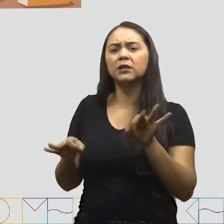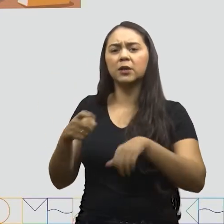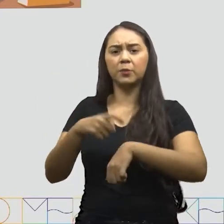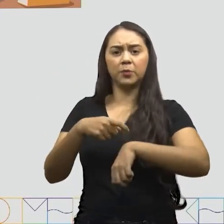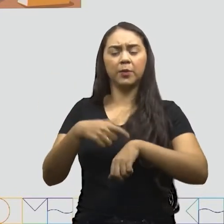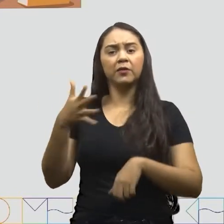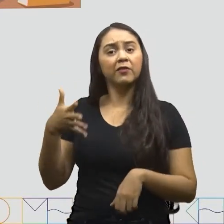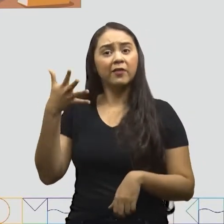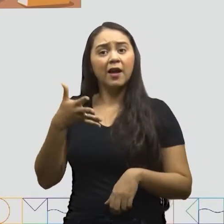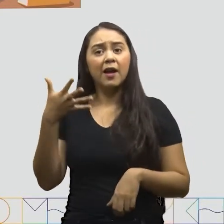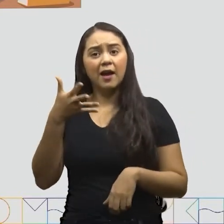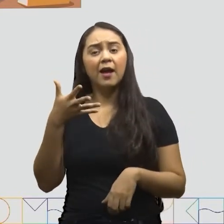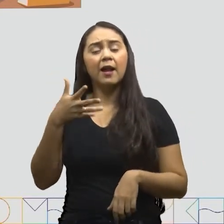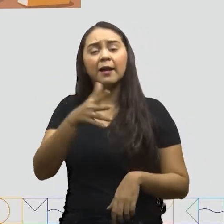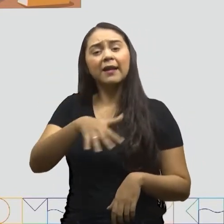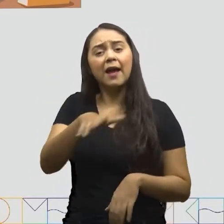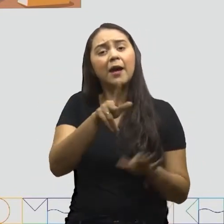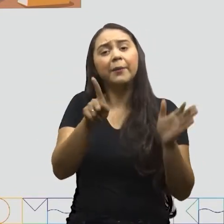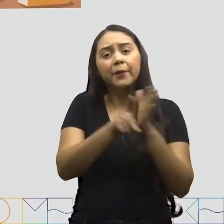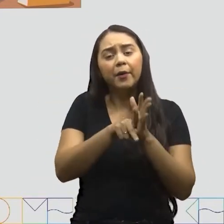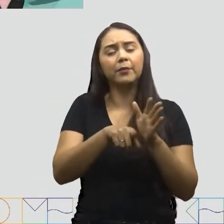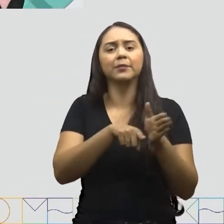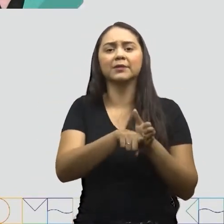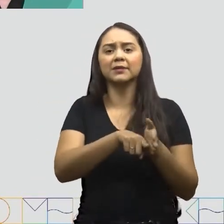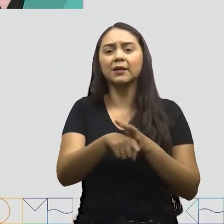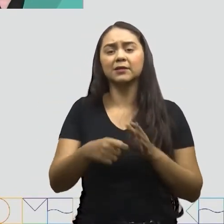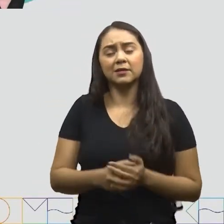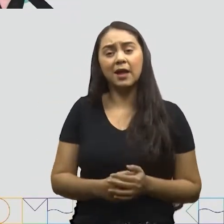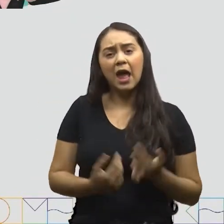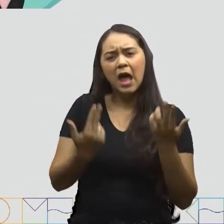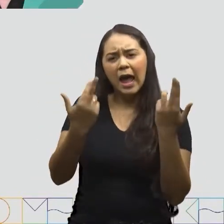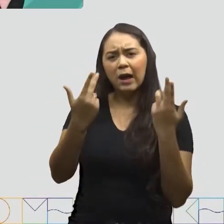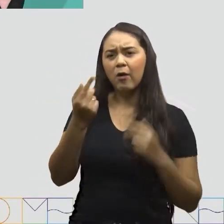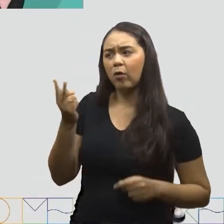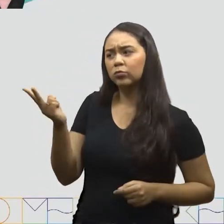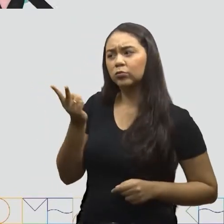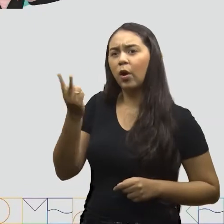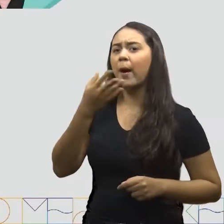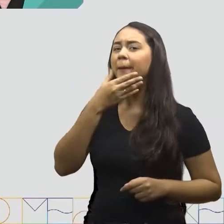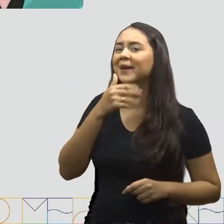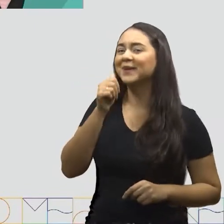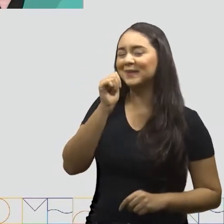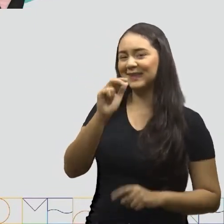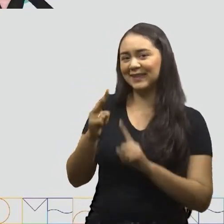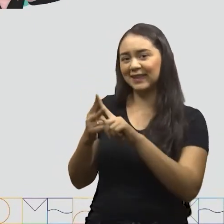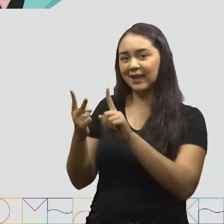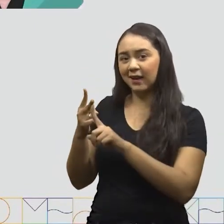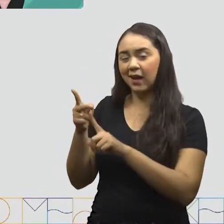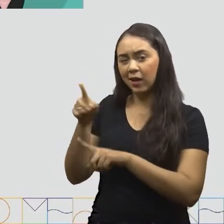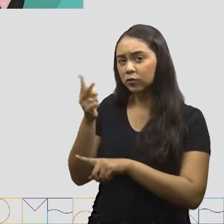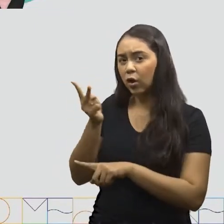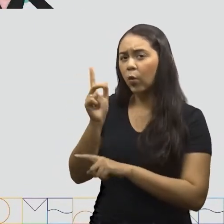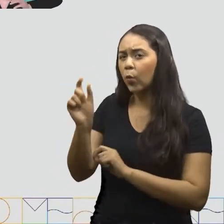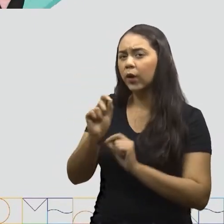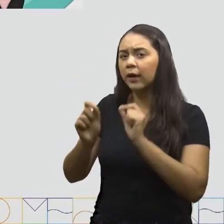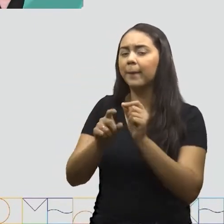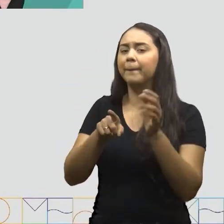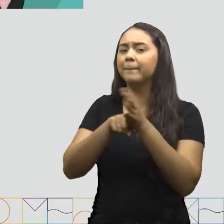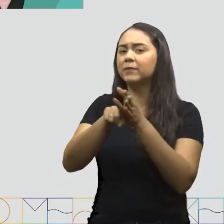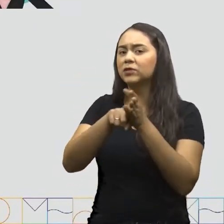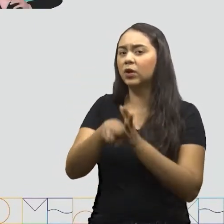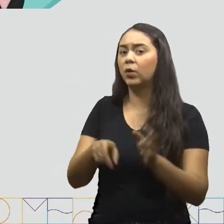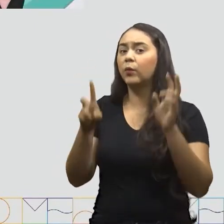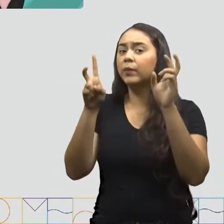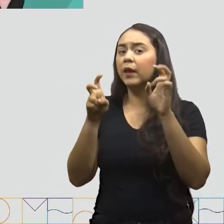sua pesquisa E as informações que encontrou Foi o que o João Marcelo e a Sara fizeram Eles pesquisaram